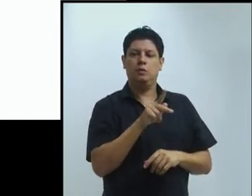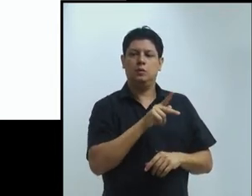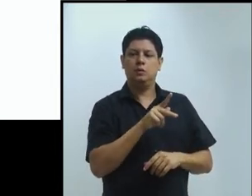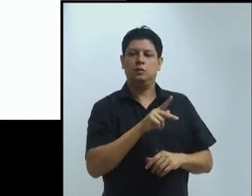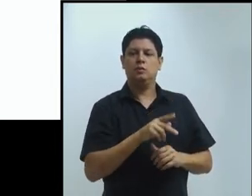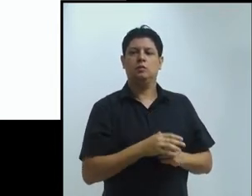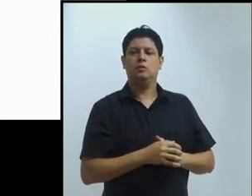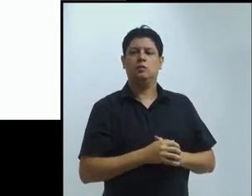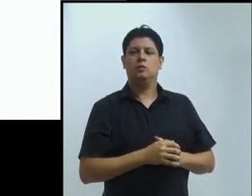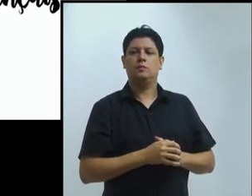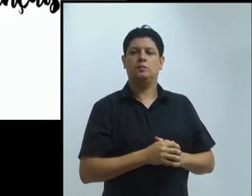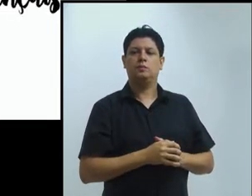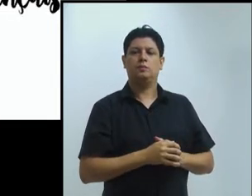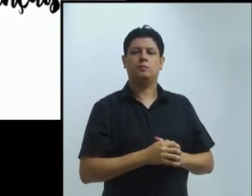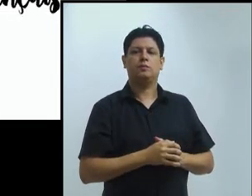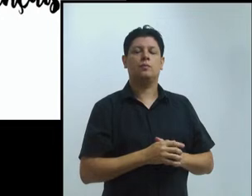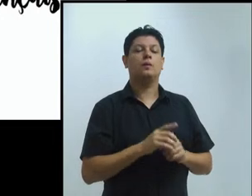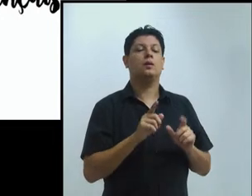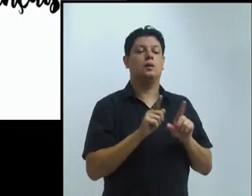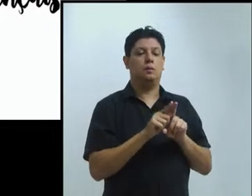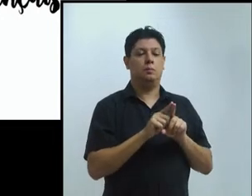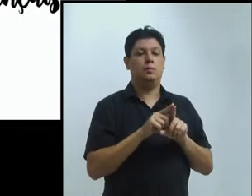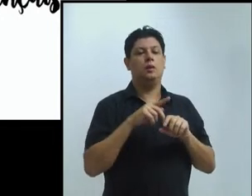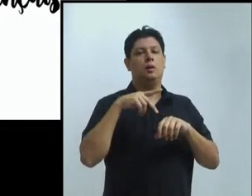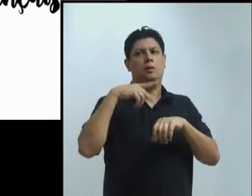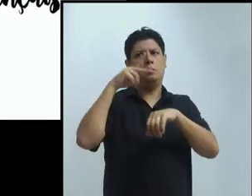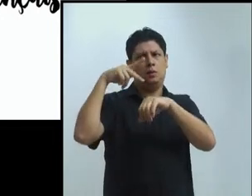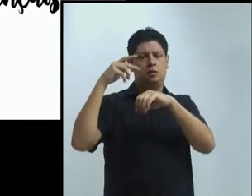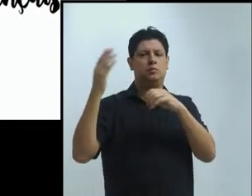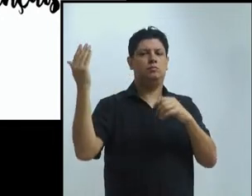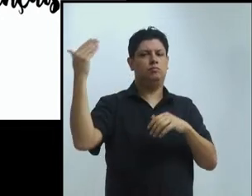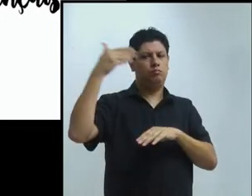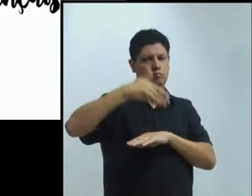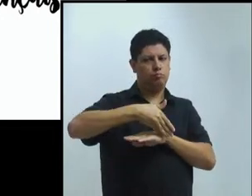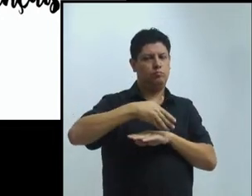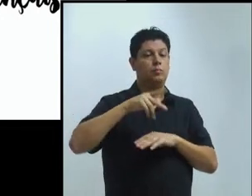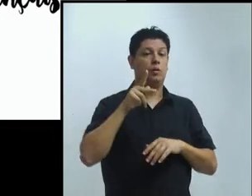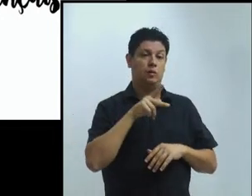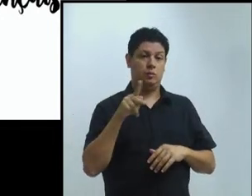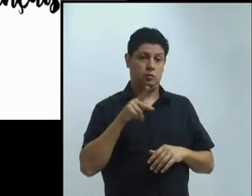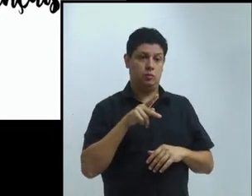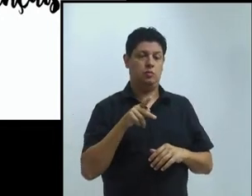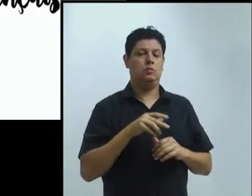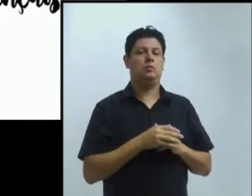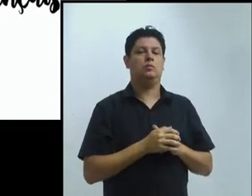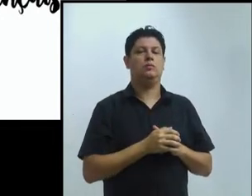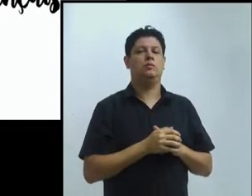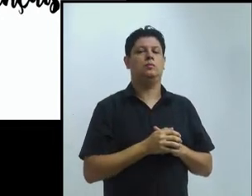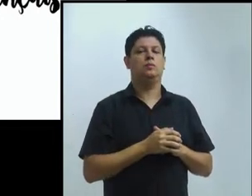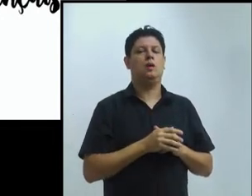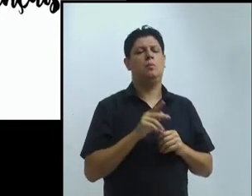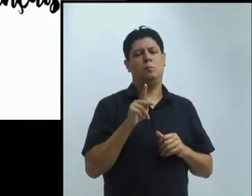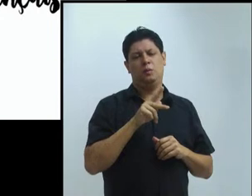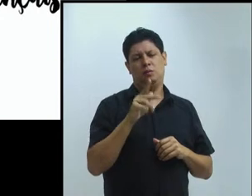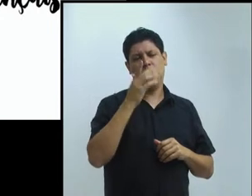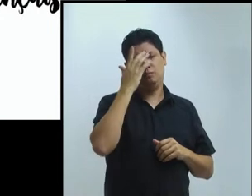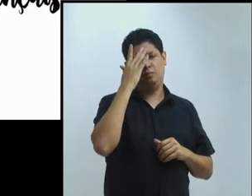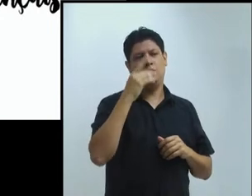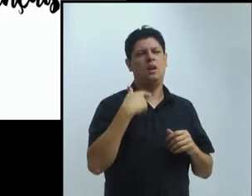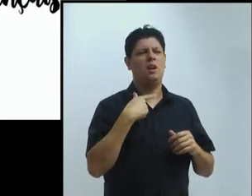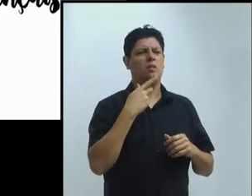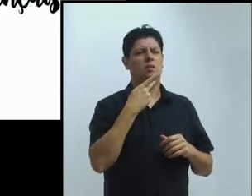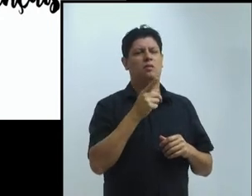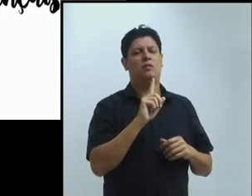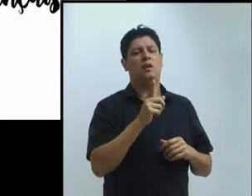alguns e não citar todos. Mas, para tornar isso ainda mais pessoal, vocês olham assim, a